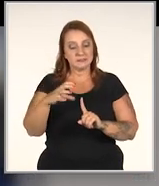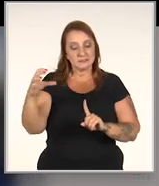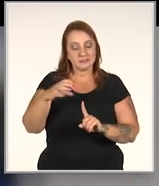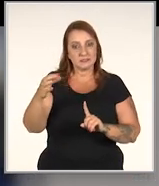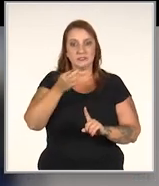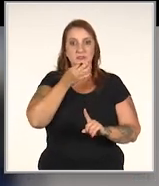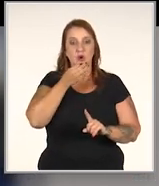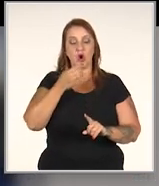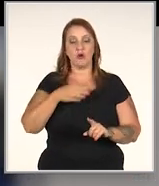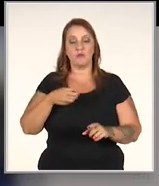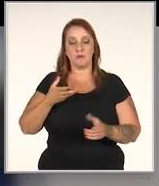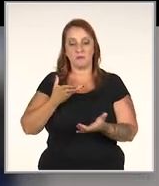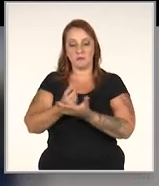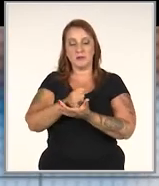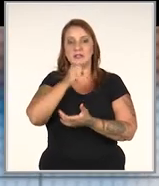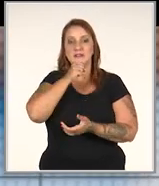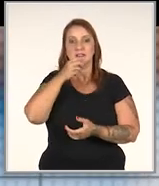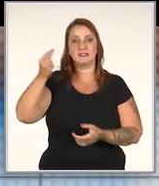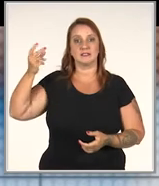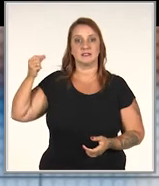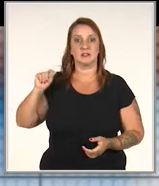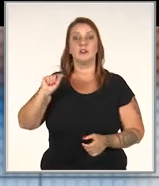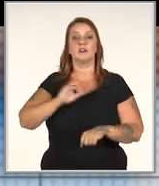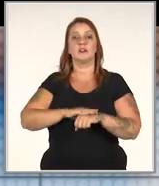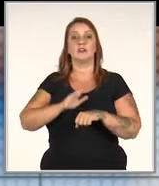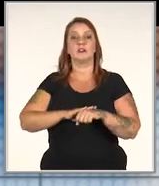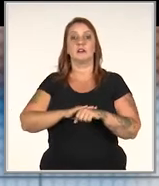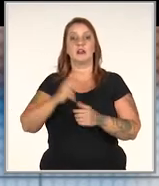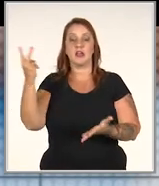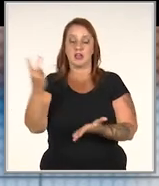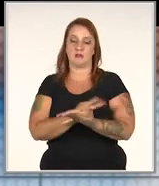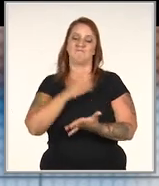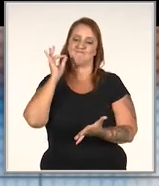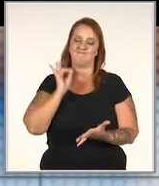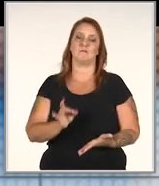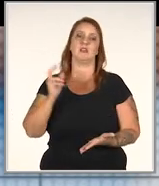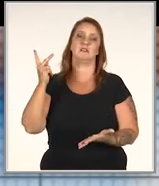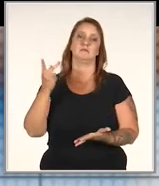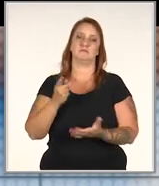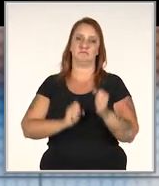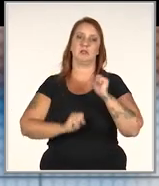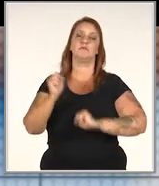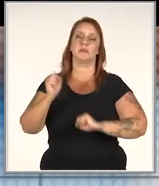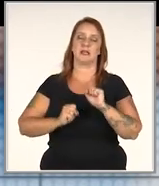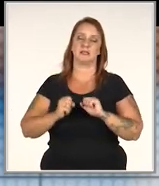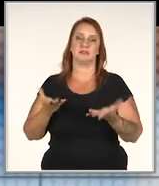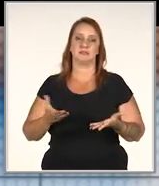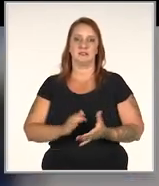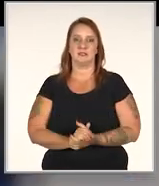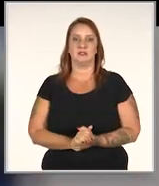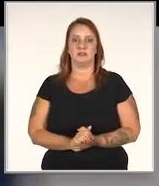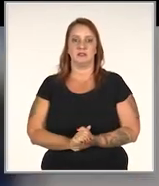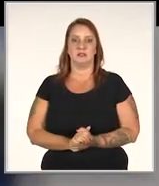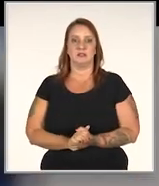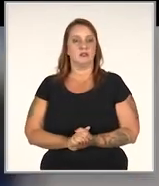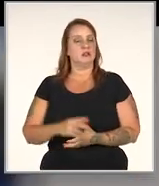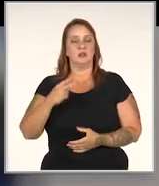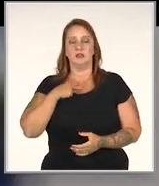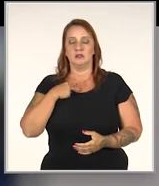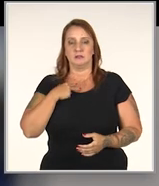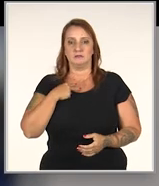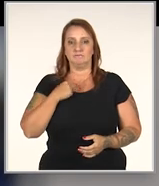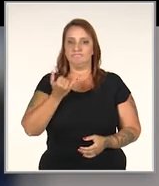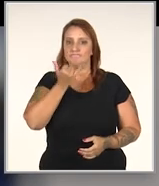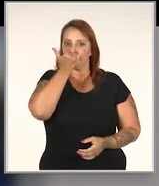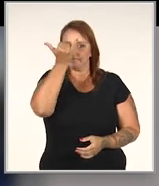influenciador, um cliente de longa data. E o que fazer quando o erro é realmente da empresa? Não vale a pena